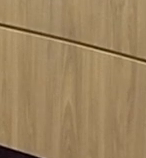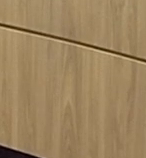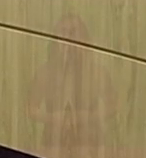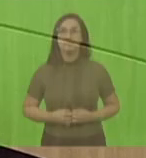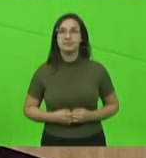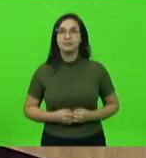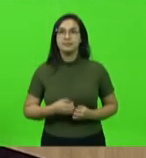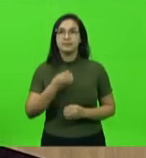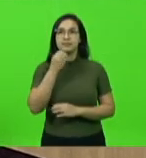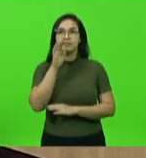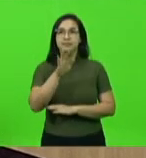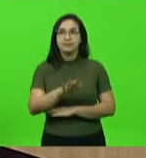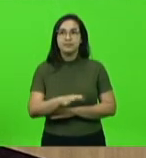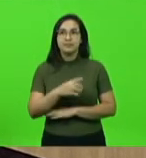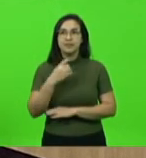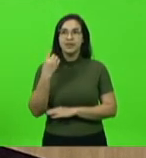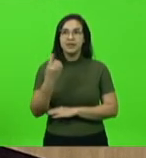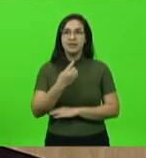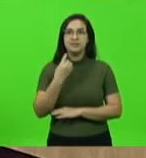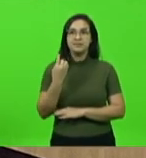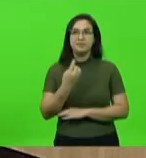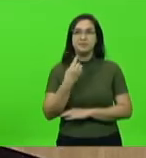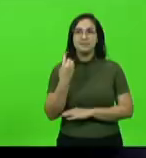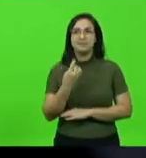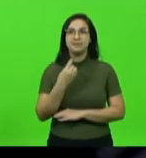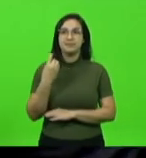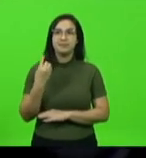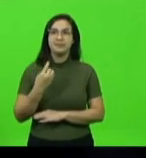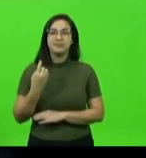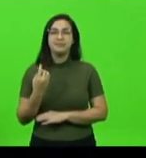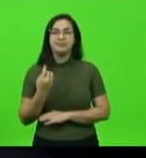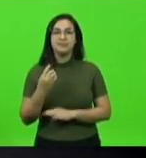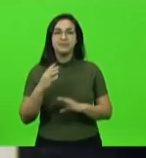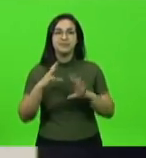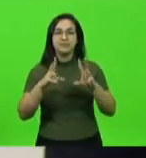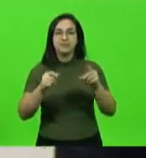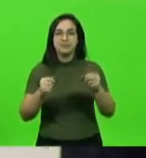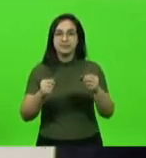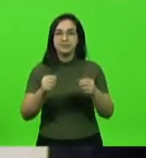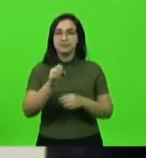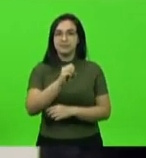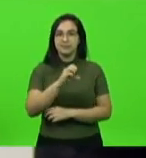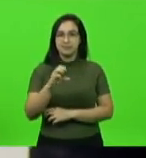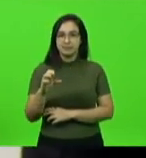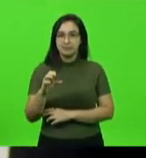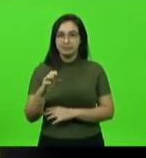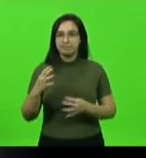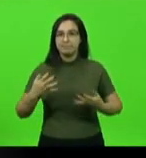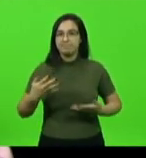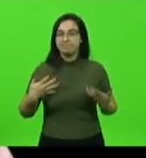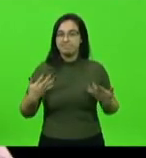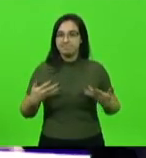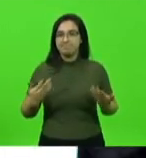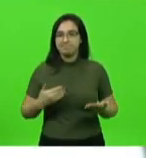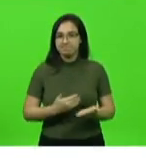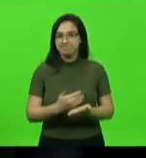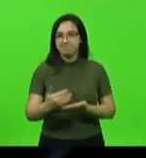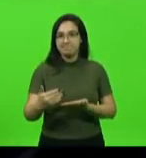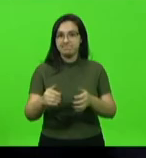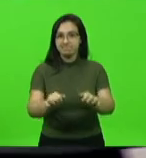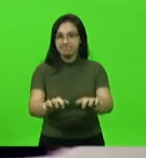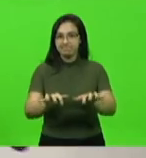Boa tarde, deputadas, boa tarde, deputados, boa tarde a todos os catarinenses. É com muita alegria que iniciamos mais uma sessão